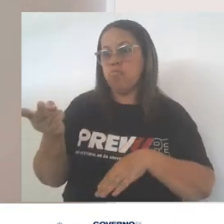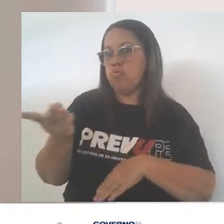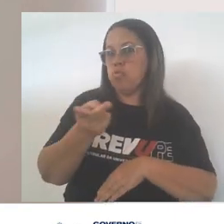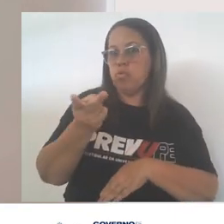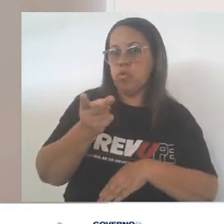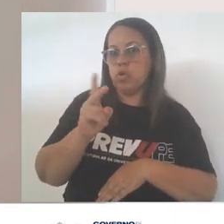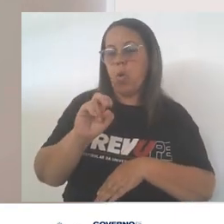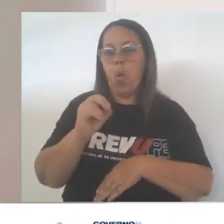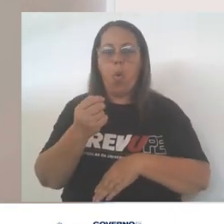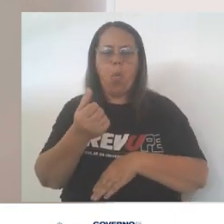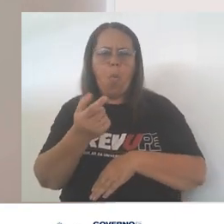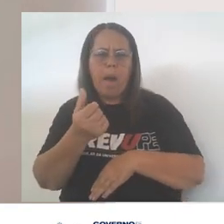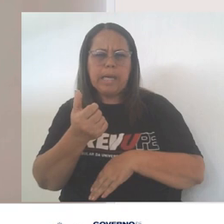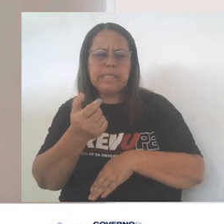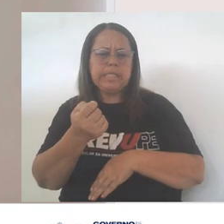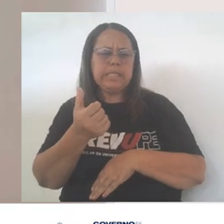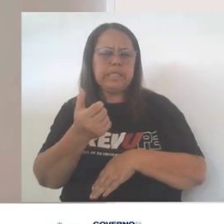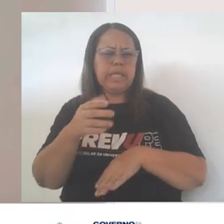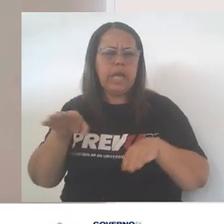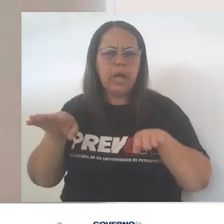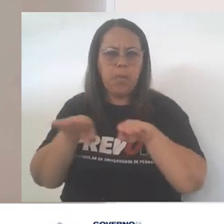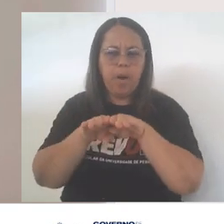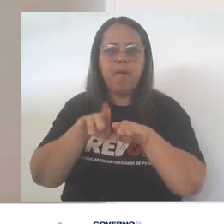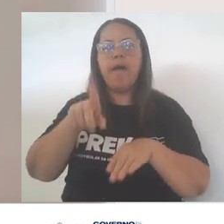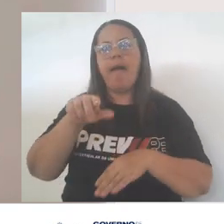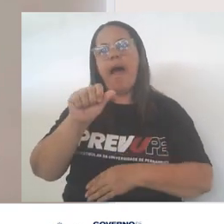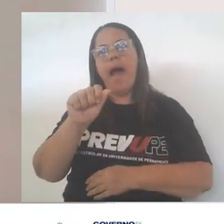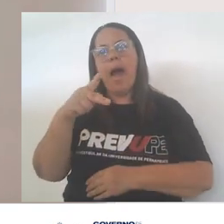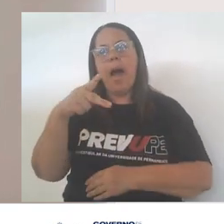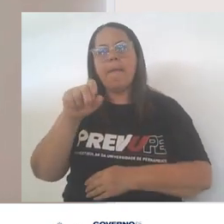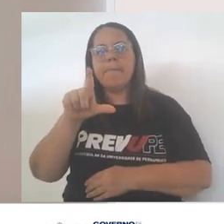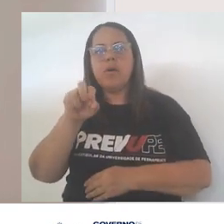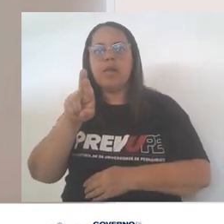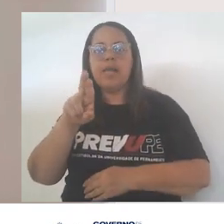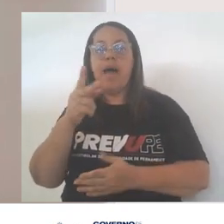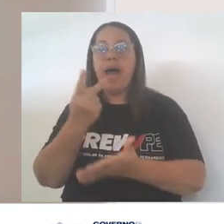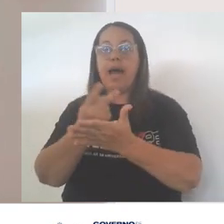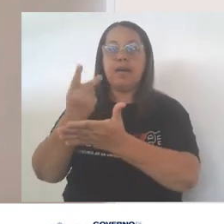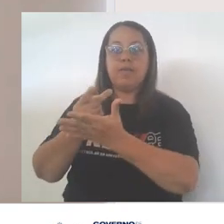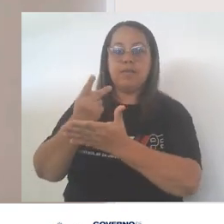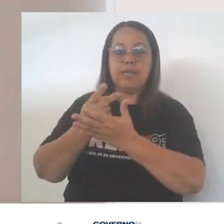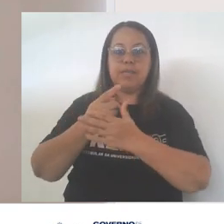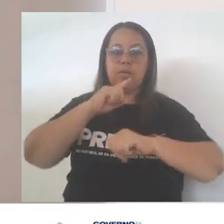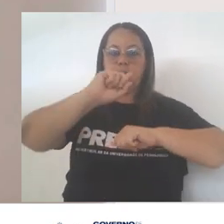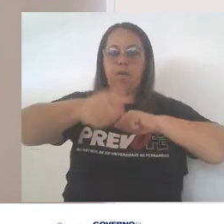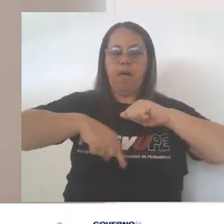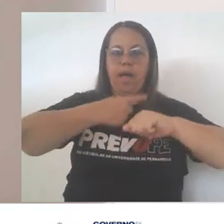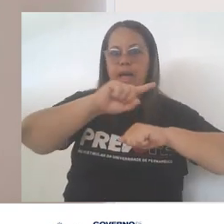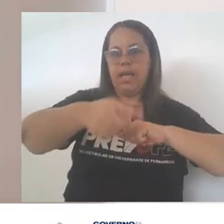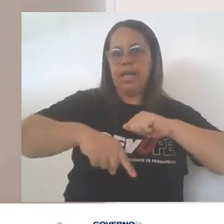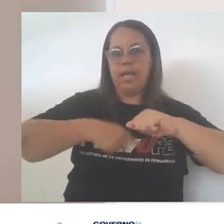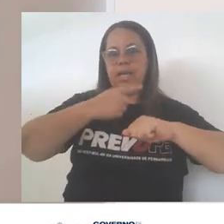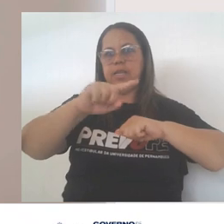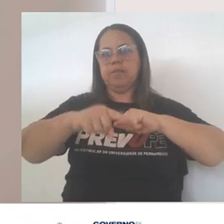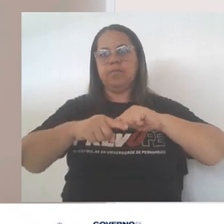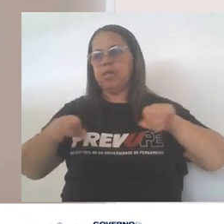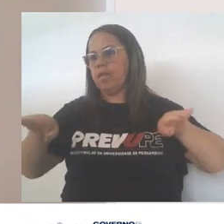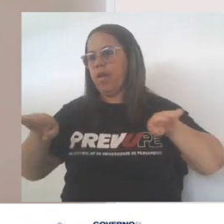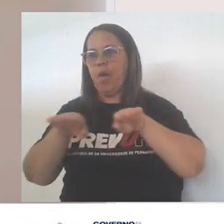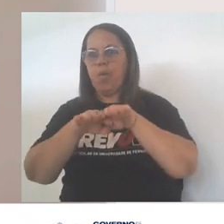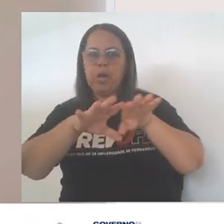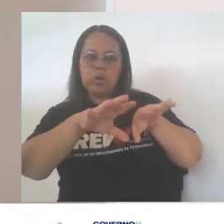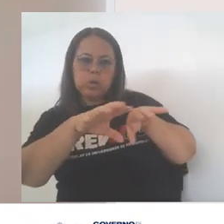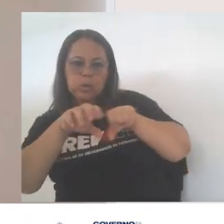igual, ela é considerada apolar. Isso ocorre quando os átomos têm eletronegatividades semelhantes